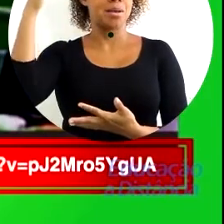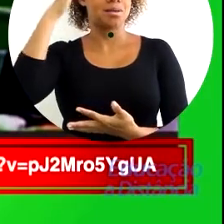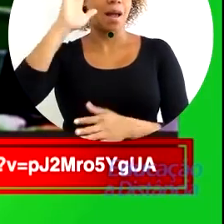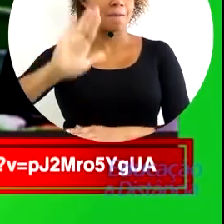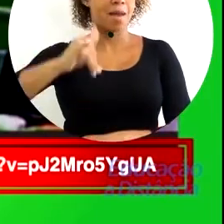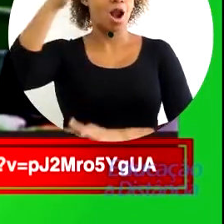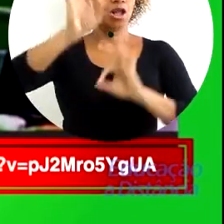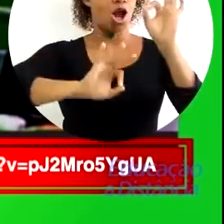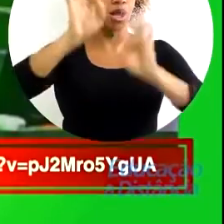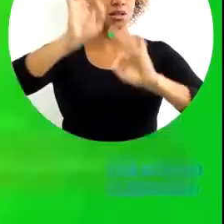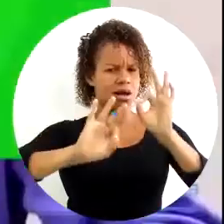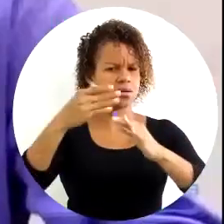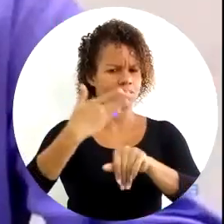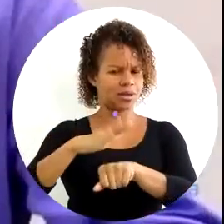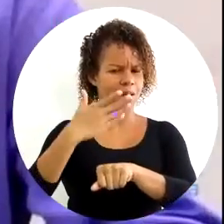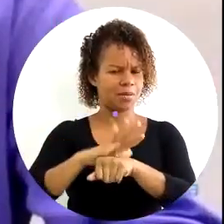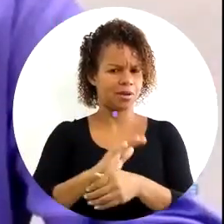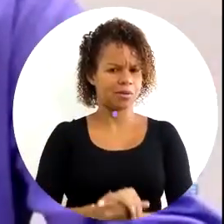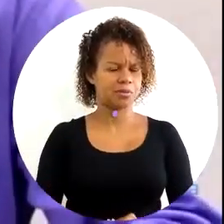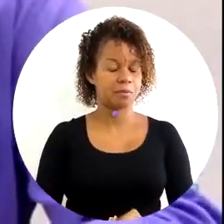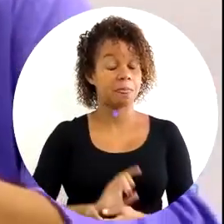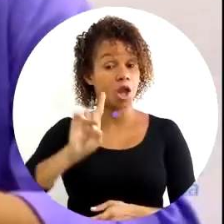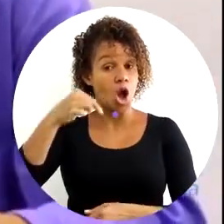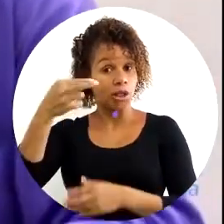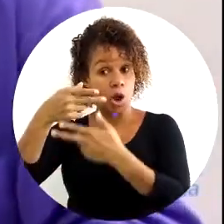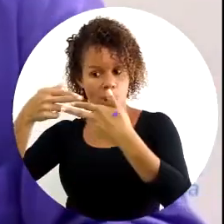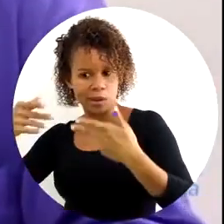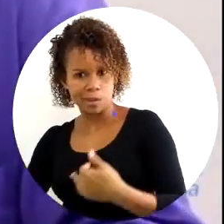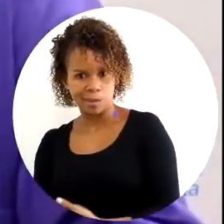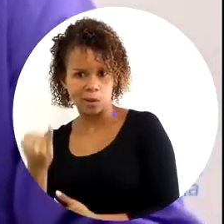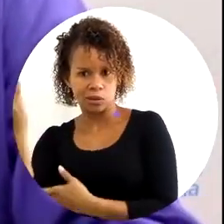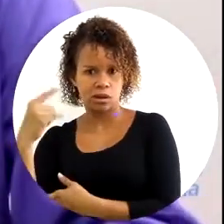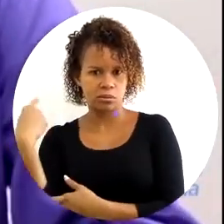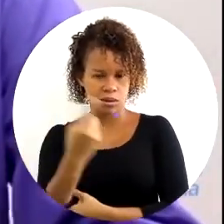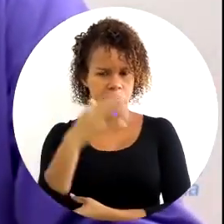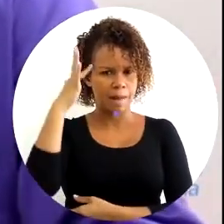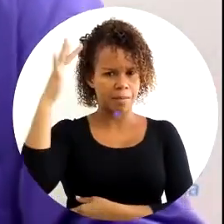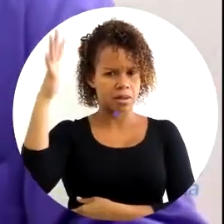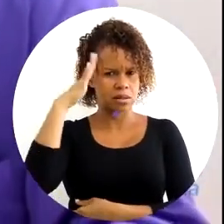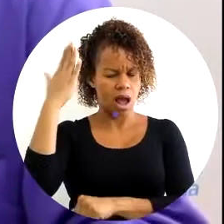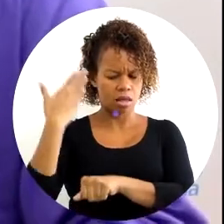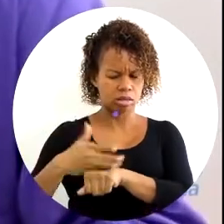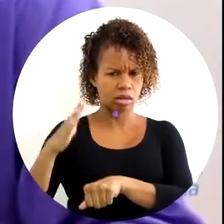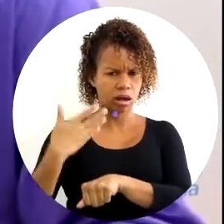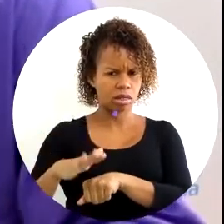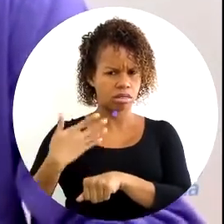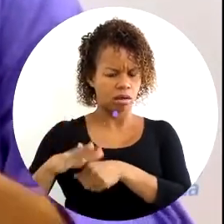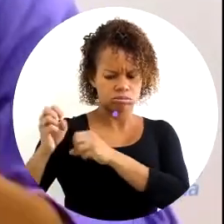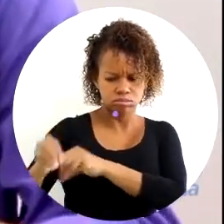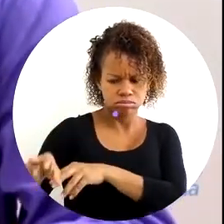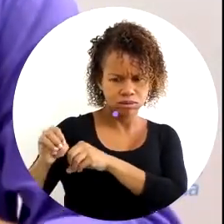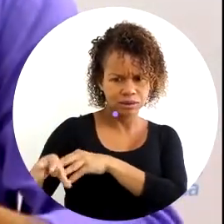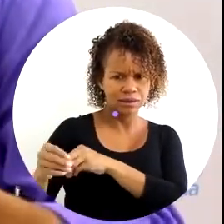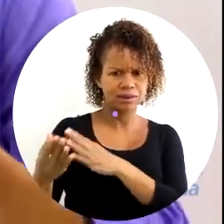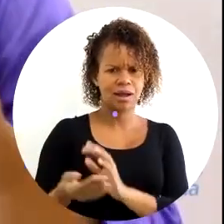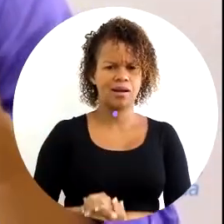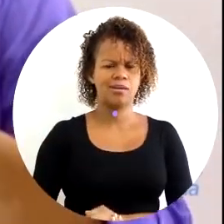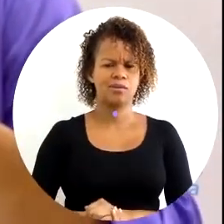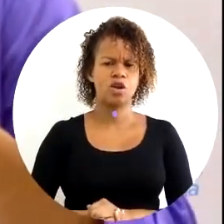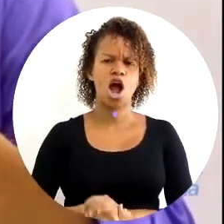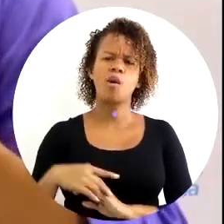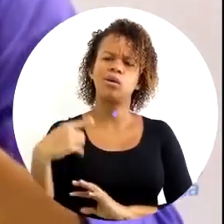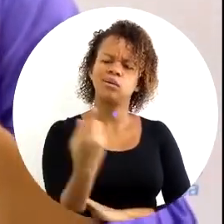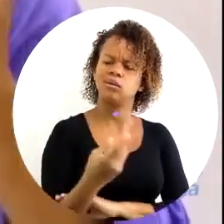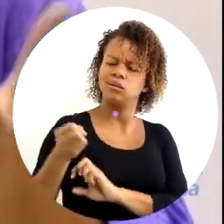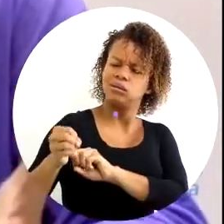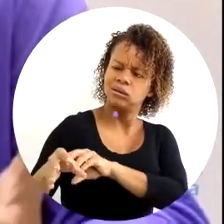pensar melhor nos planejamentos de treinamento. Uma outra coisa importante que a gente precisa pensar é que treinar é ensinar. E aí,